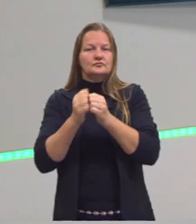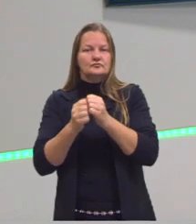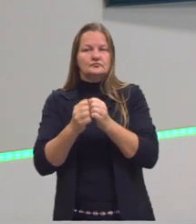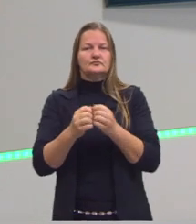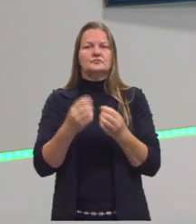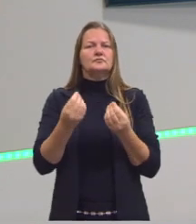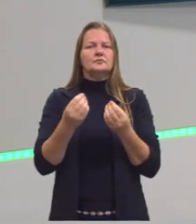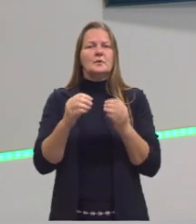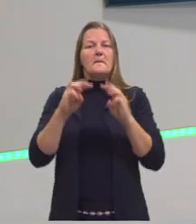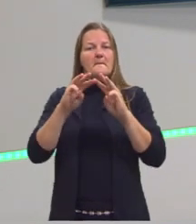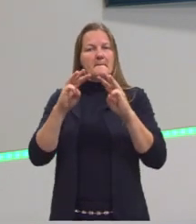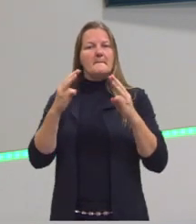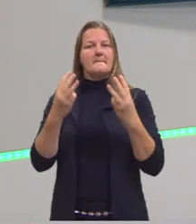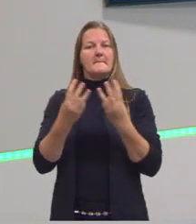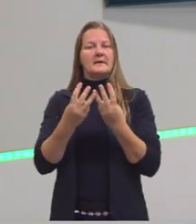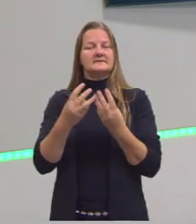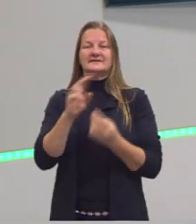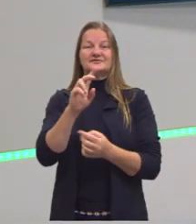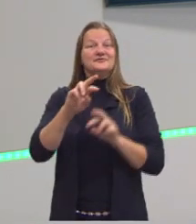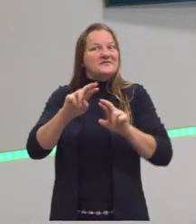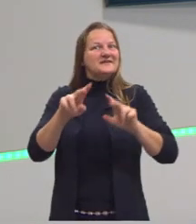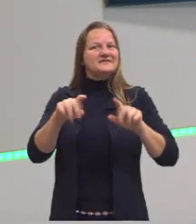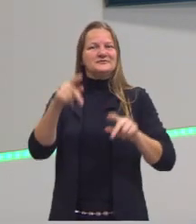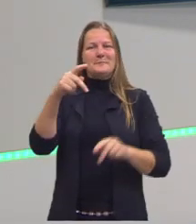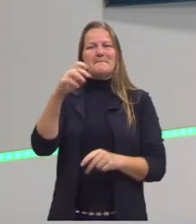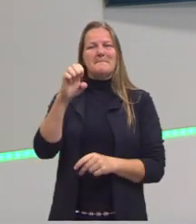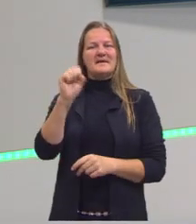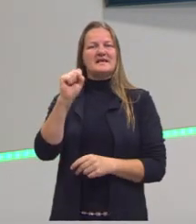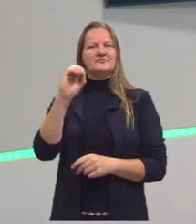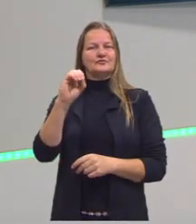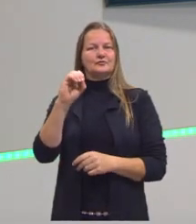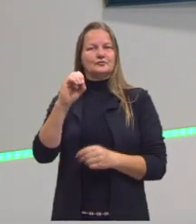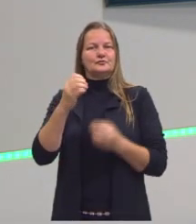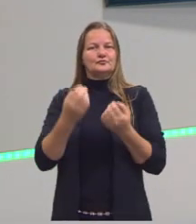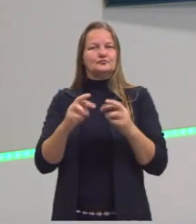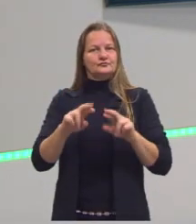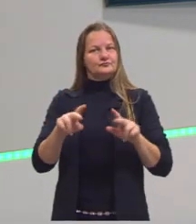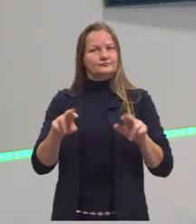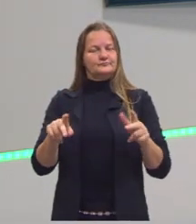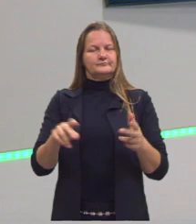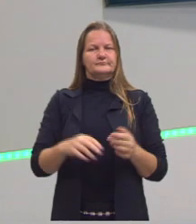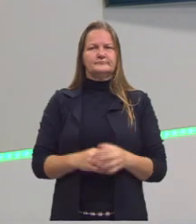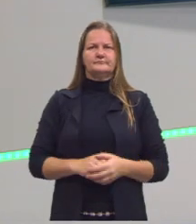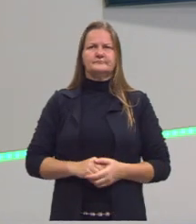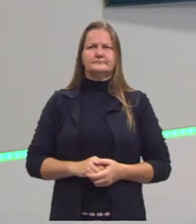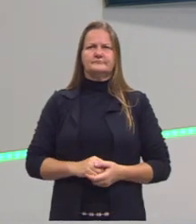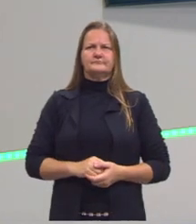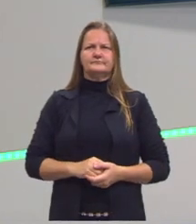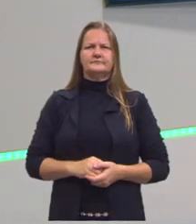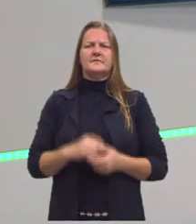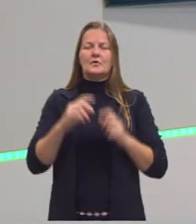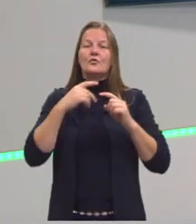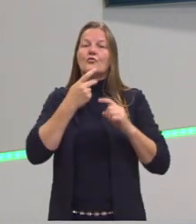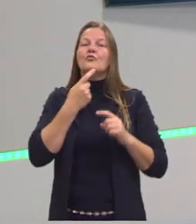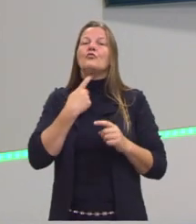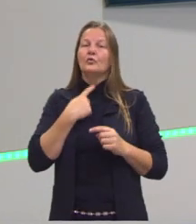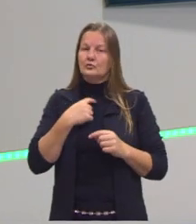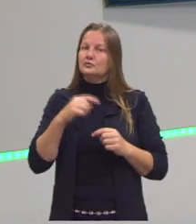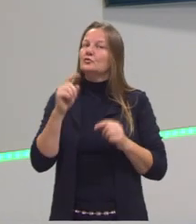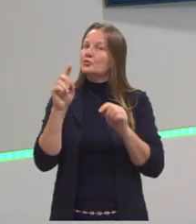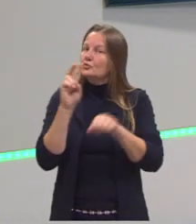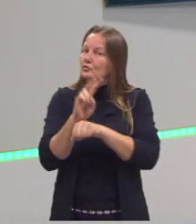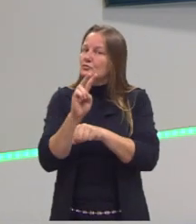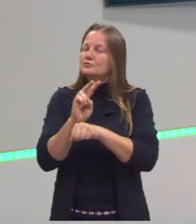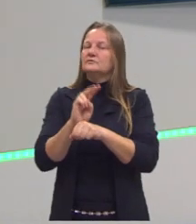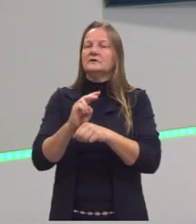isso aqui é a massa, não é peso líquido. Então, como vocês já sabem, eu sempre gosto de reforçar o Enem, ele trata muito